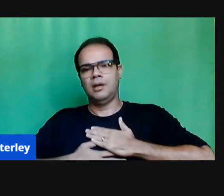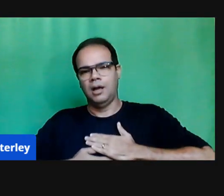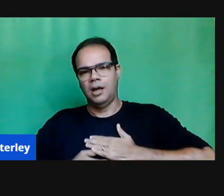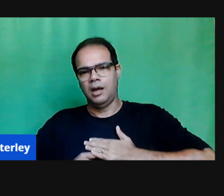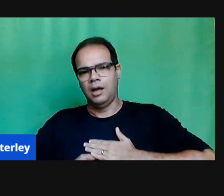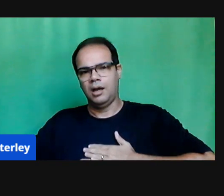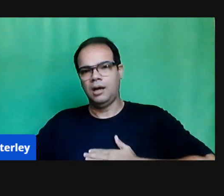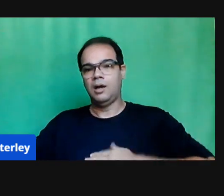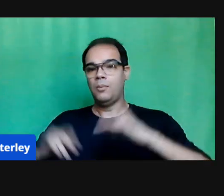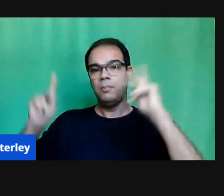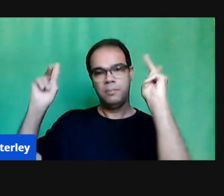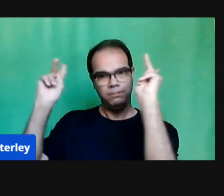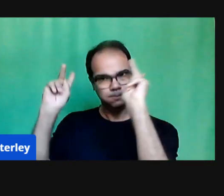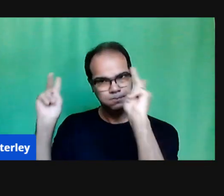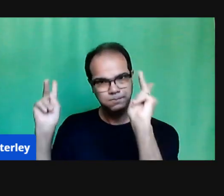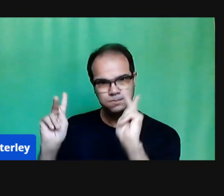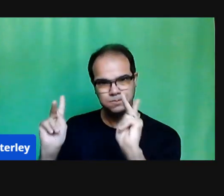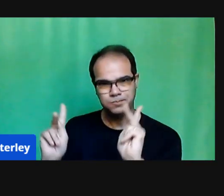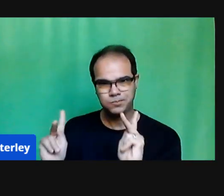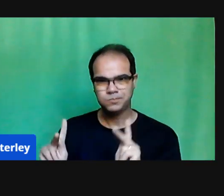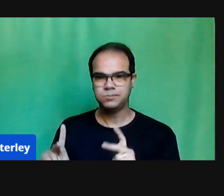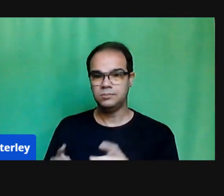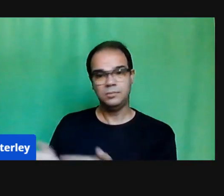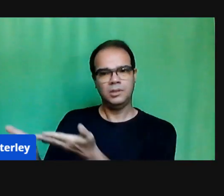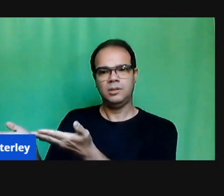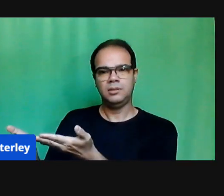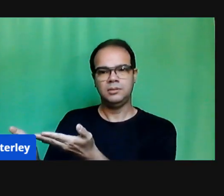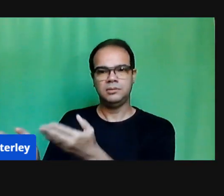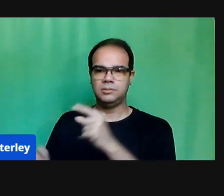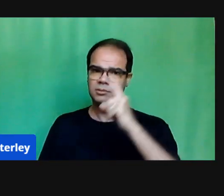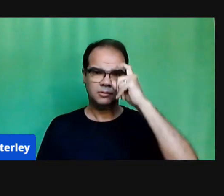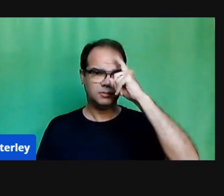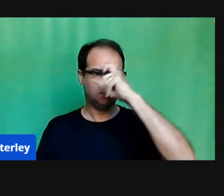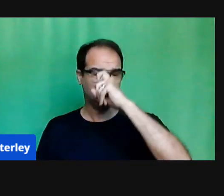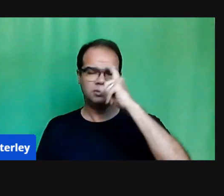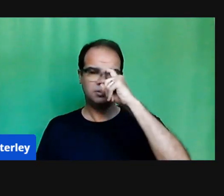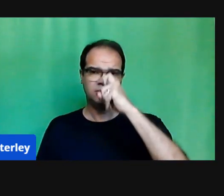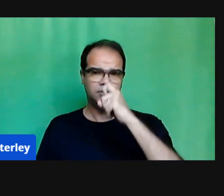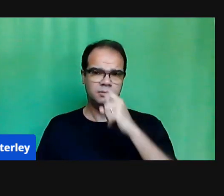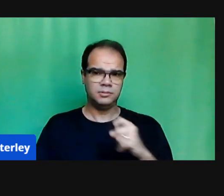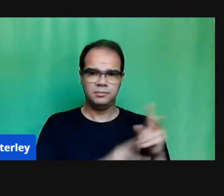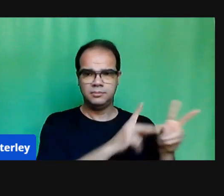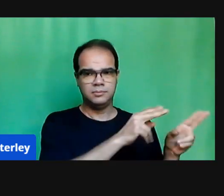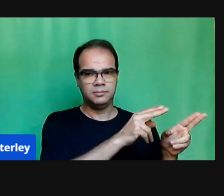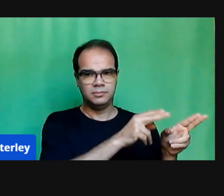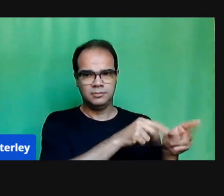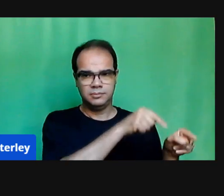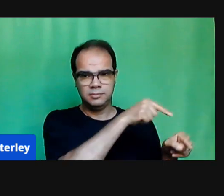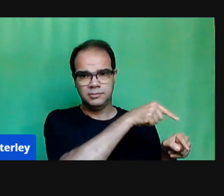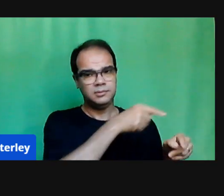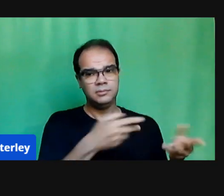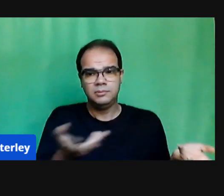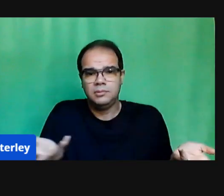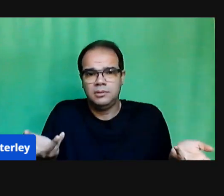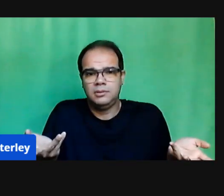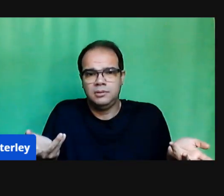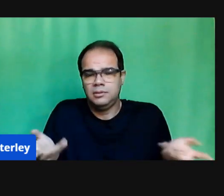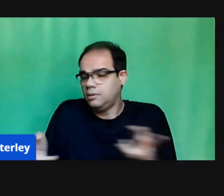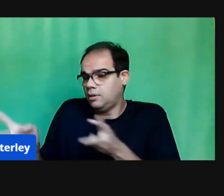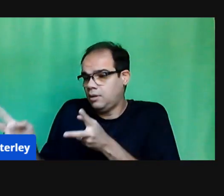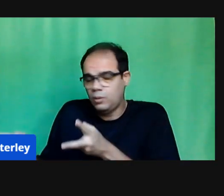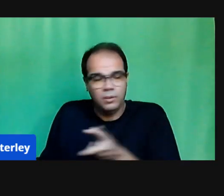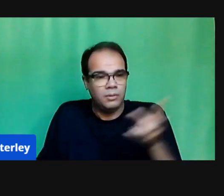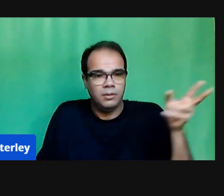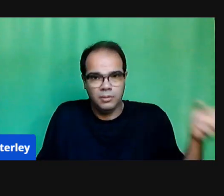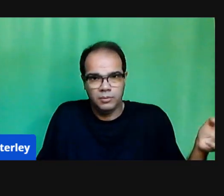que está com todas as dificuldades que nós temos também, para que, através desse